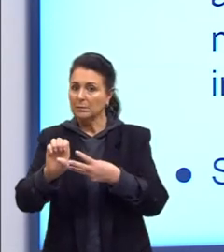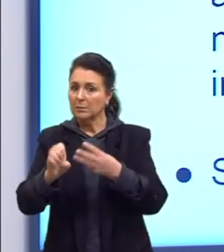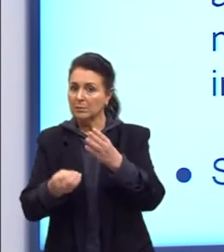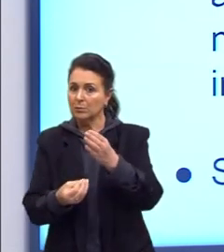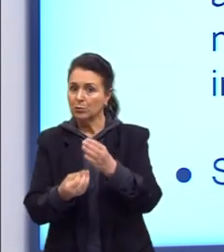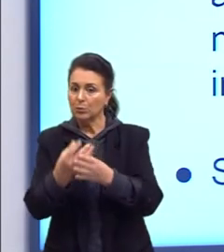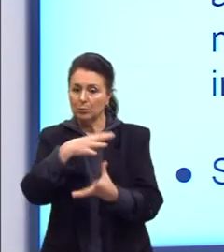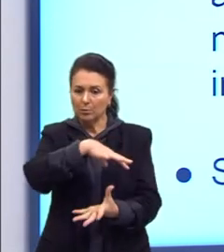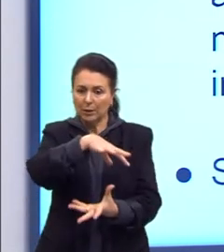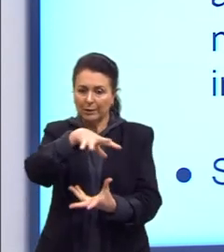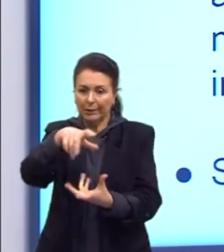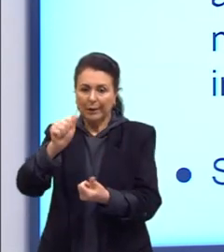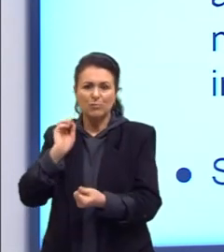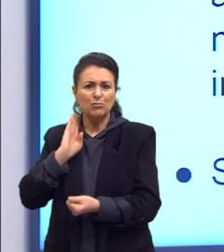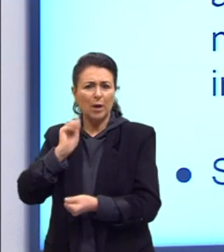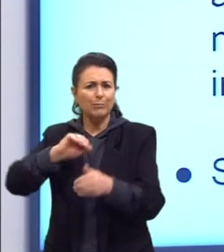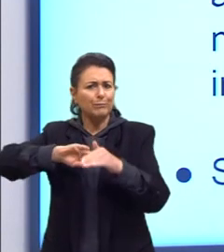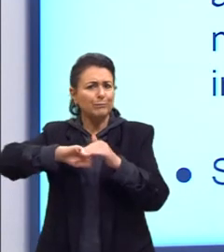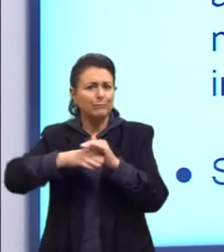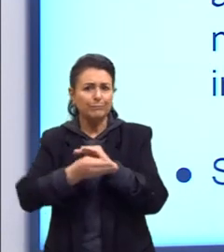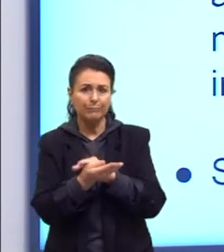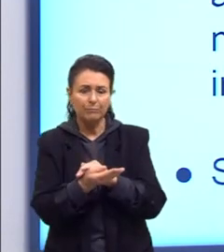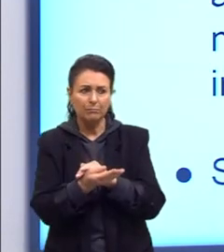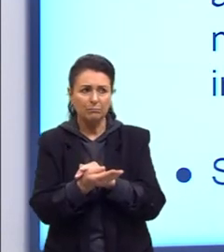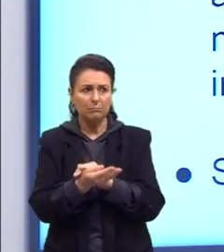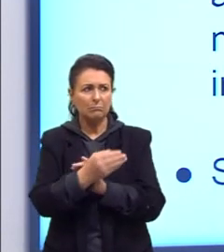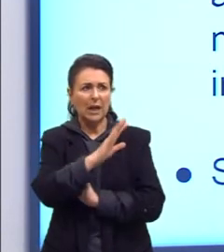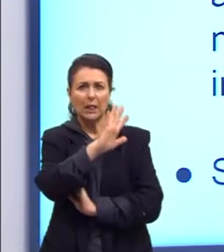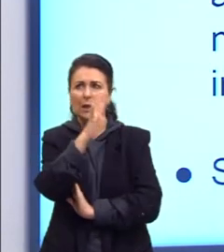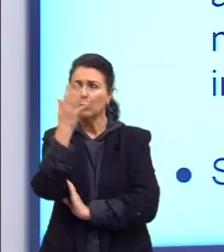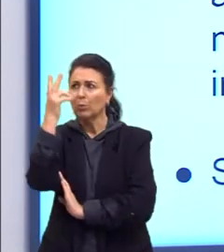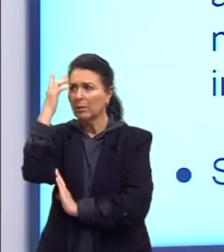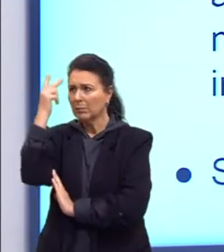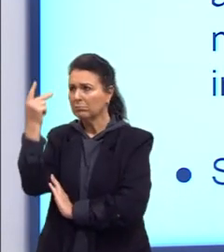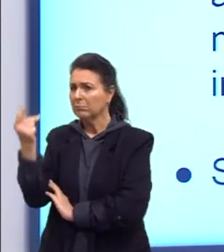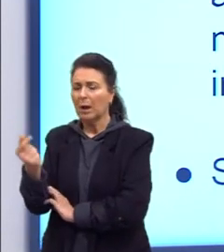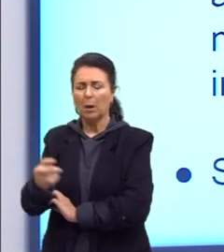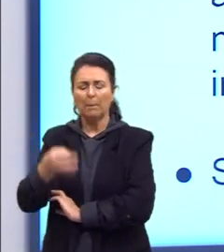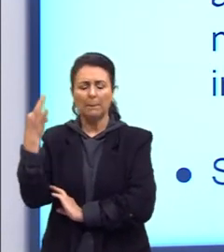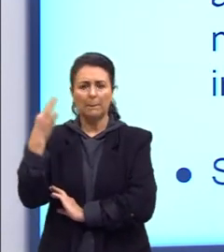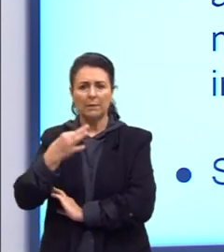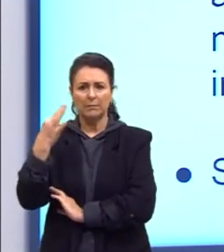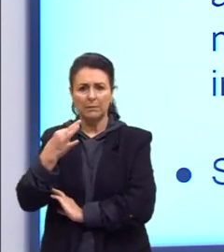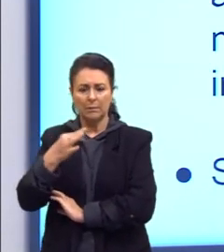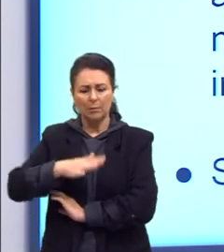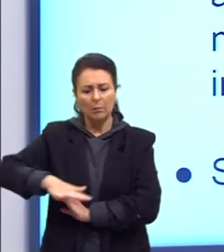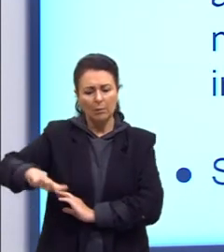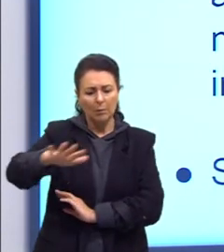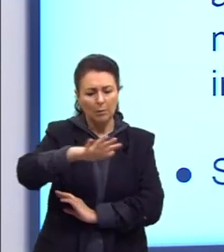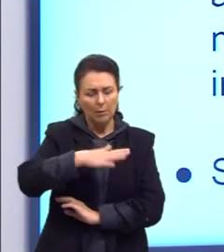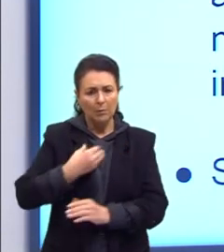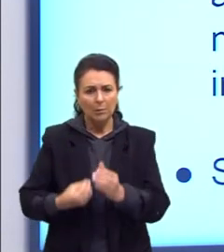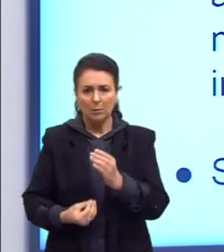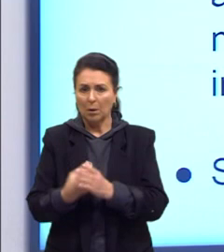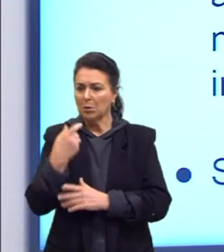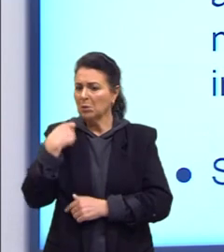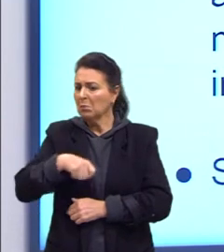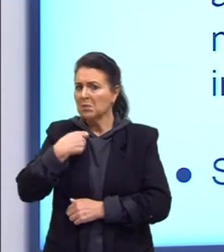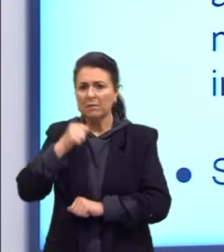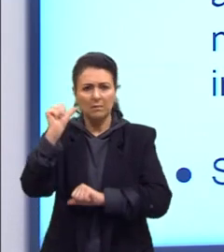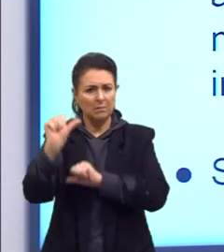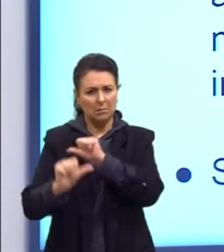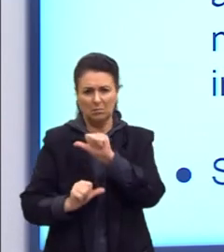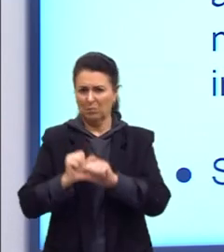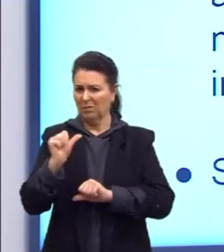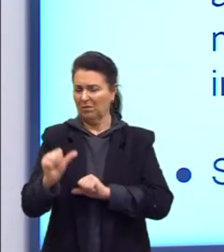adaptadas, aquela ideia de natureza perfeita ao ambiente onde foram criadas, não havendo necessidade de